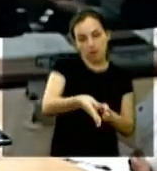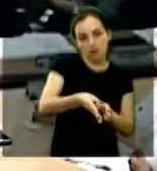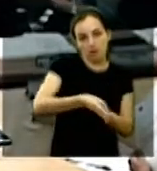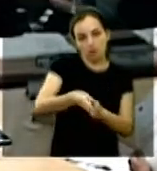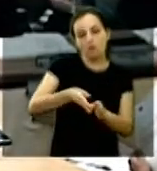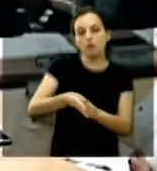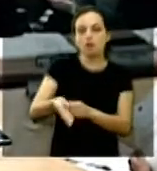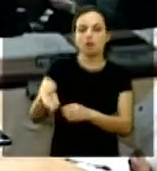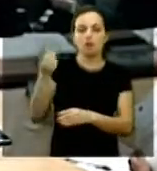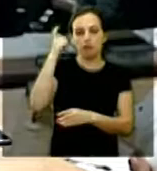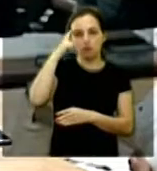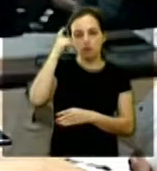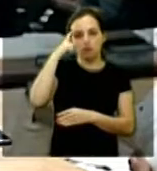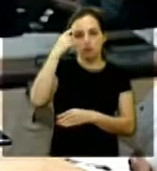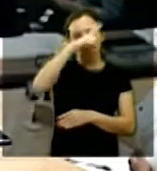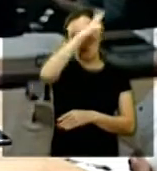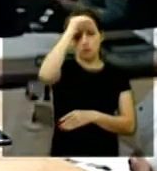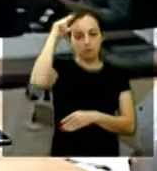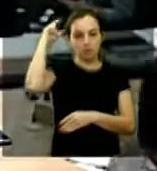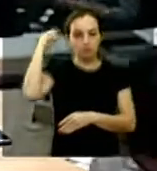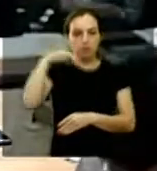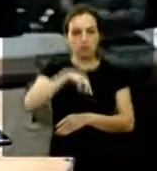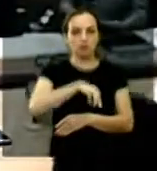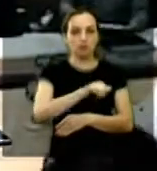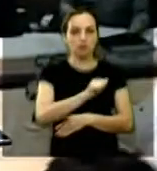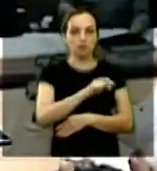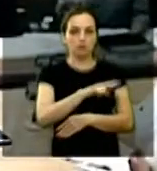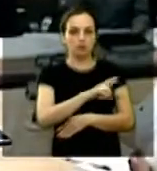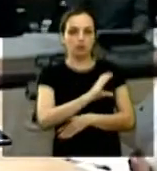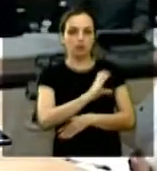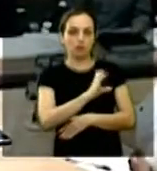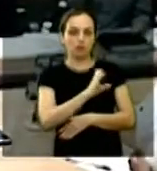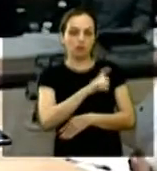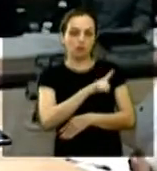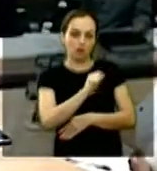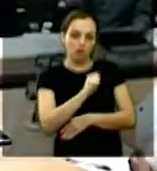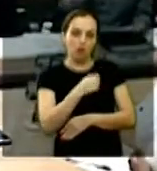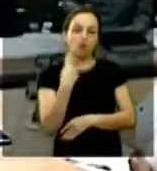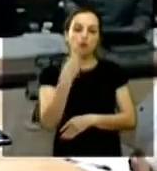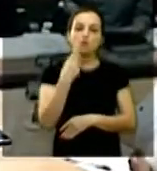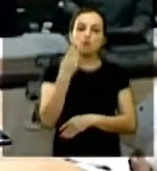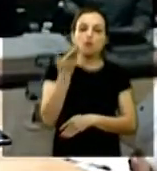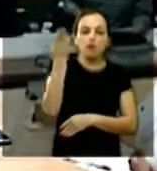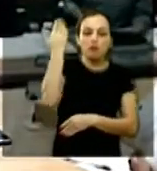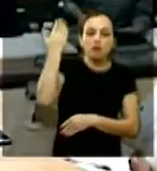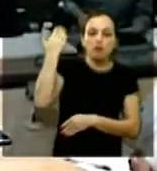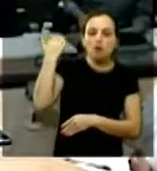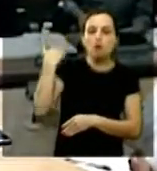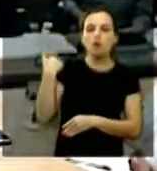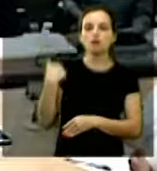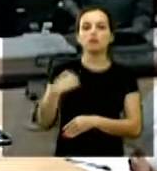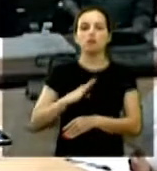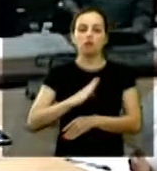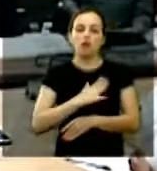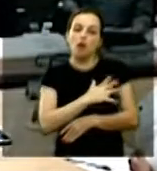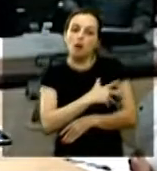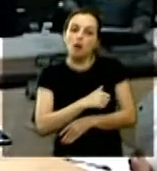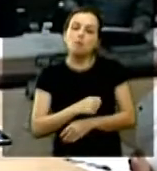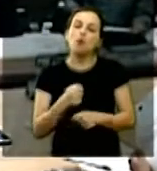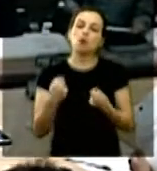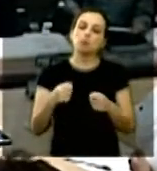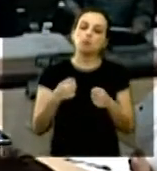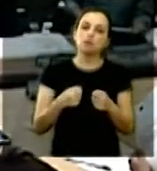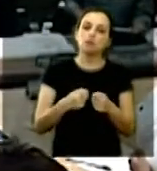a intenção do prefeito Marcelo Barbieri e como eu disse na época dos terrenos se não é por amor tem que ser pela dor